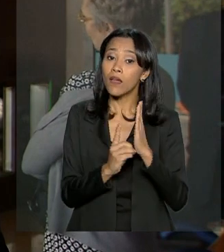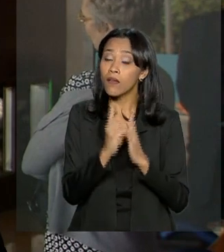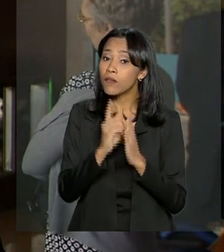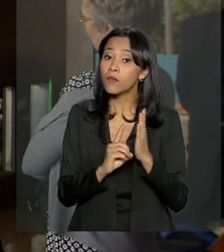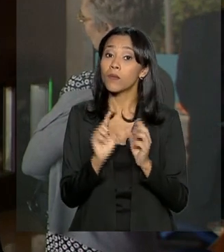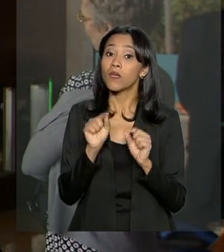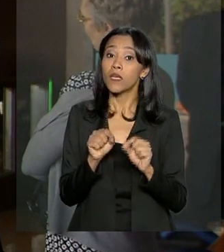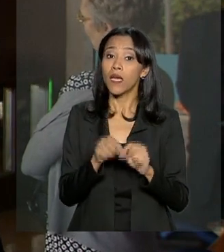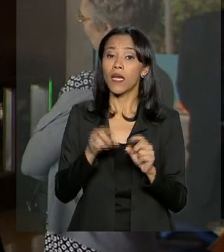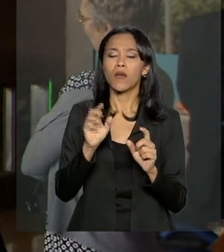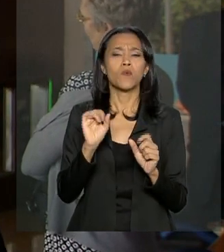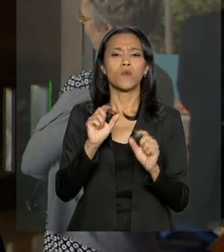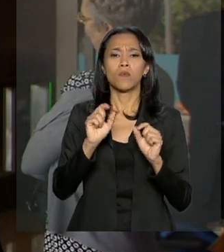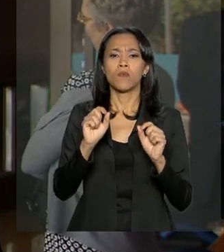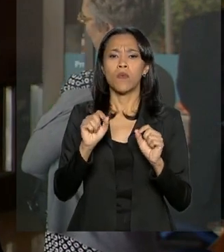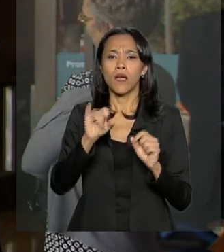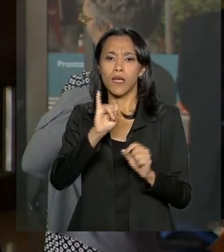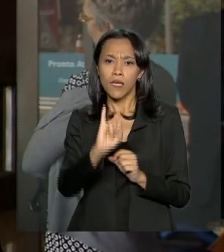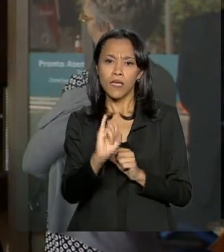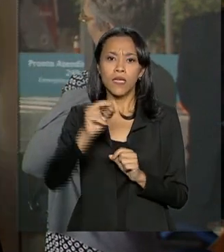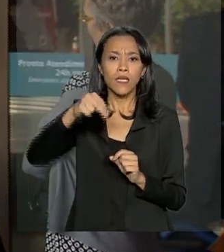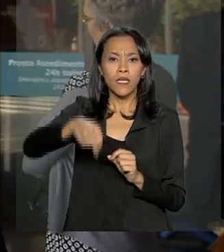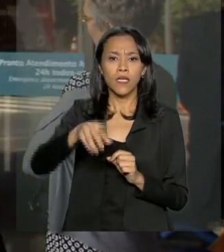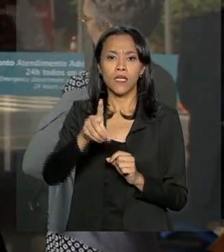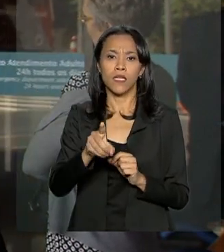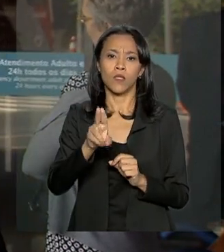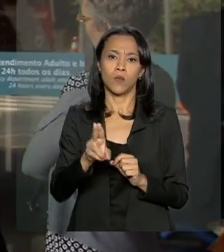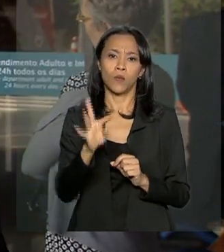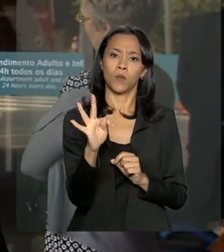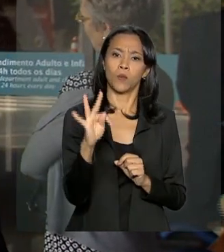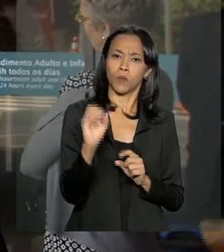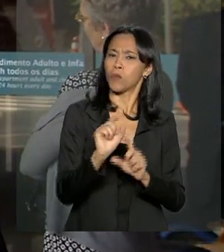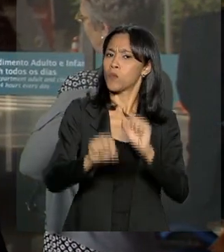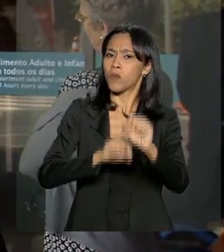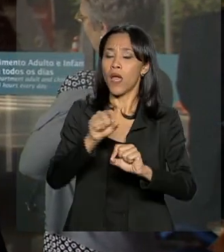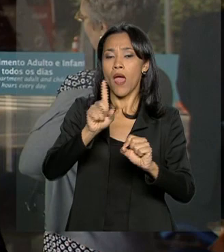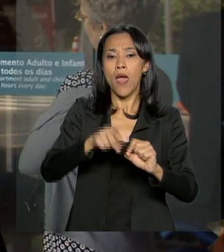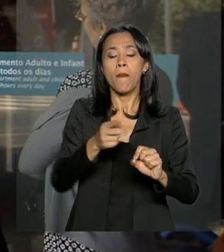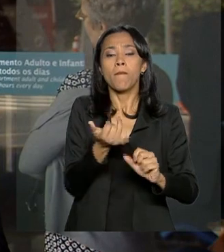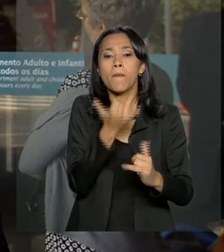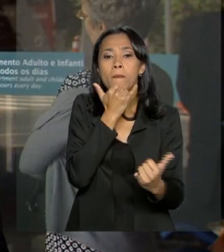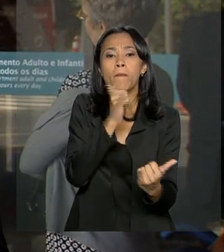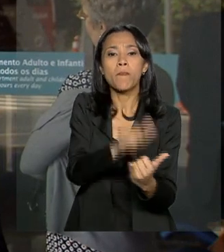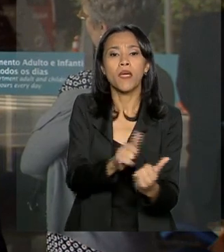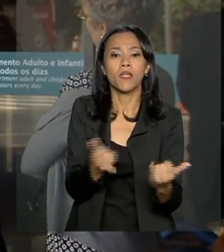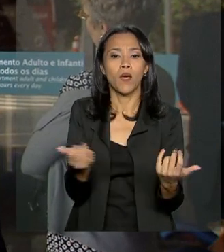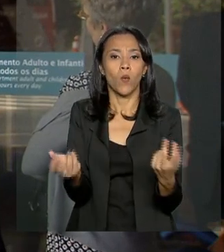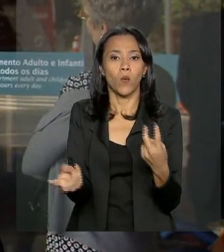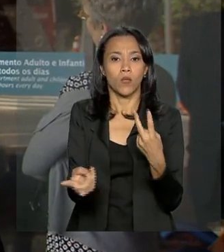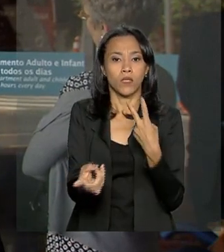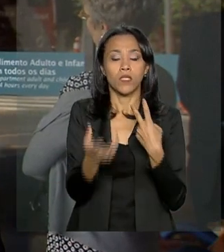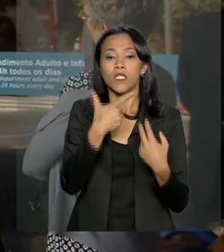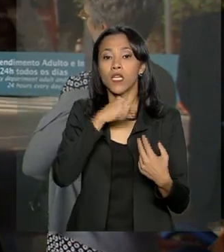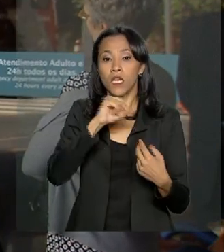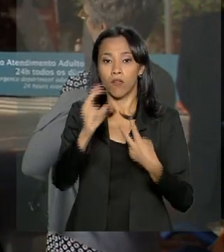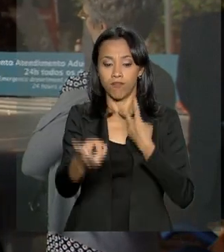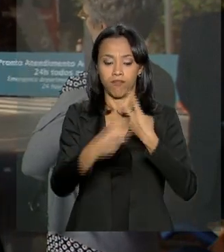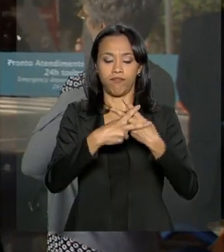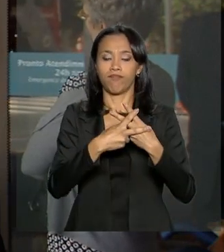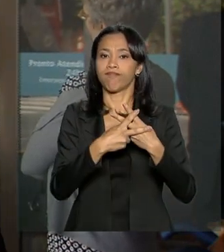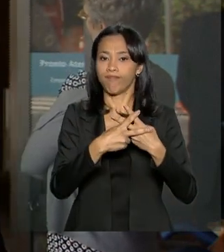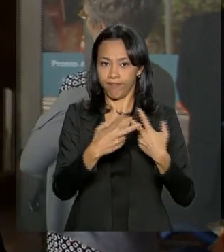o indulto, ou seja, o perdão da pena para presidiários que apresentam doenças